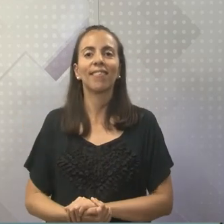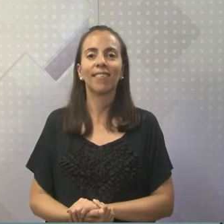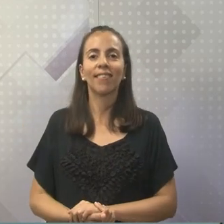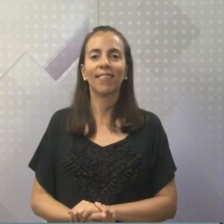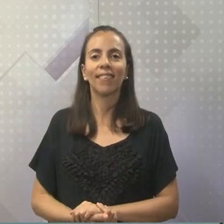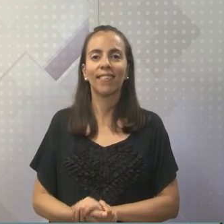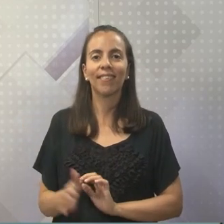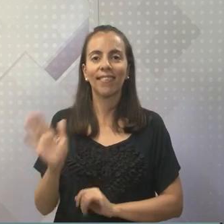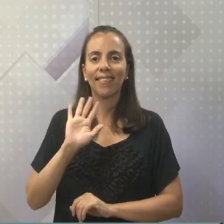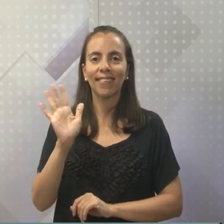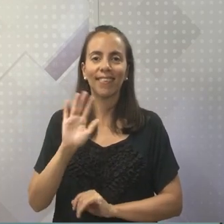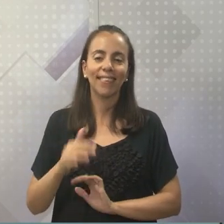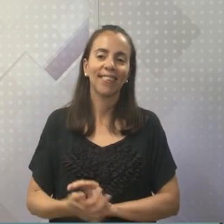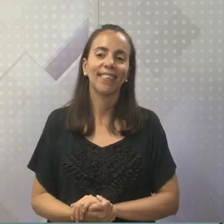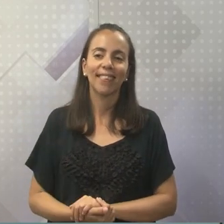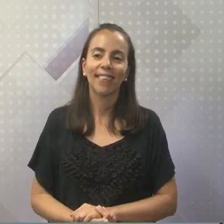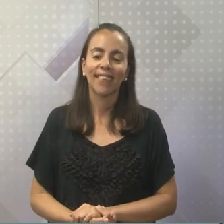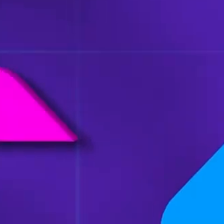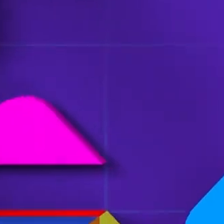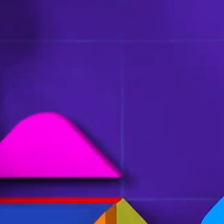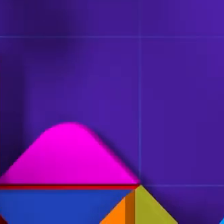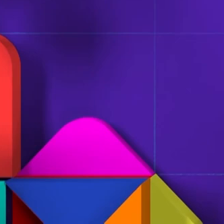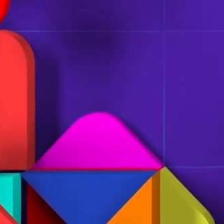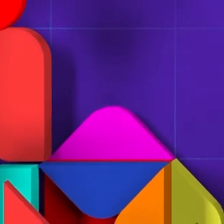Tchau, tchau. Tchau.